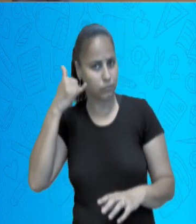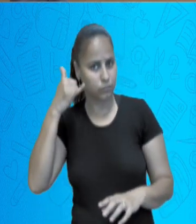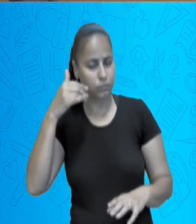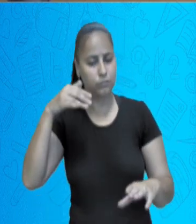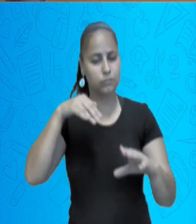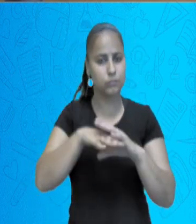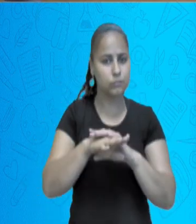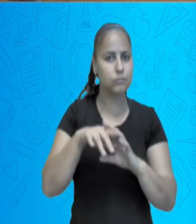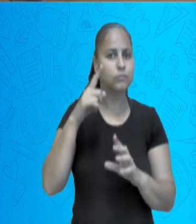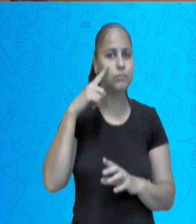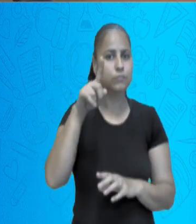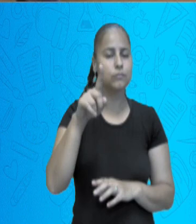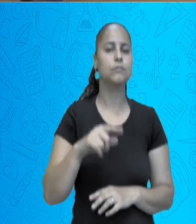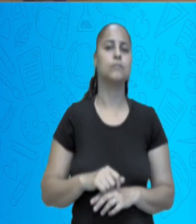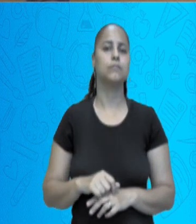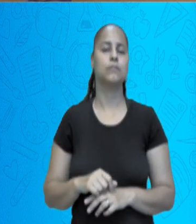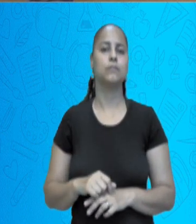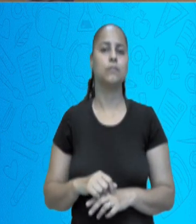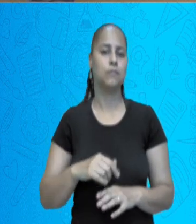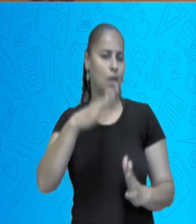e enviar para o e-mail